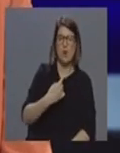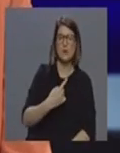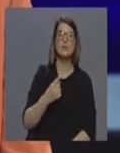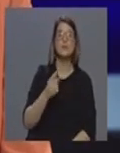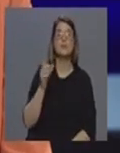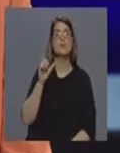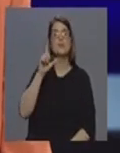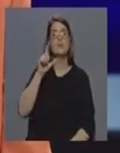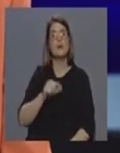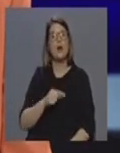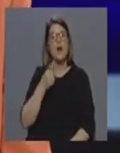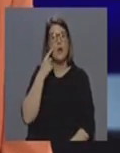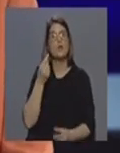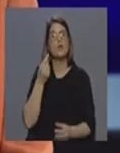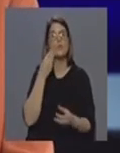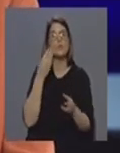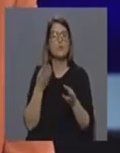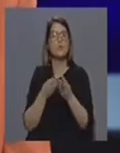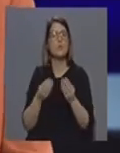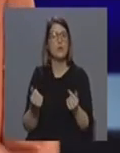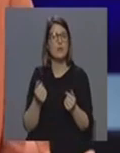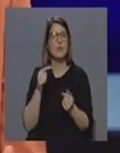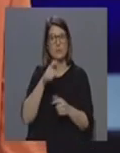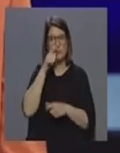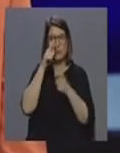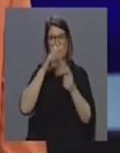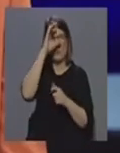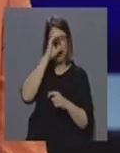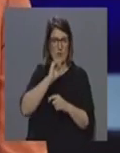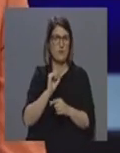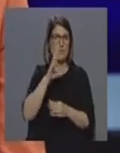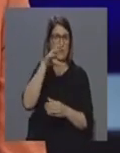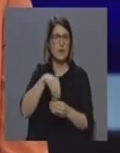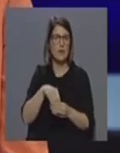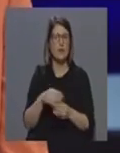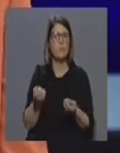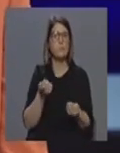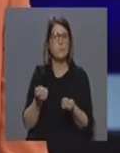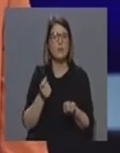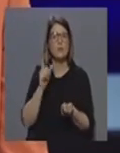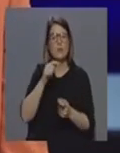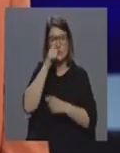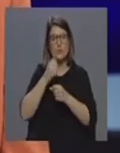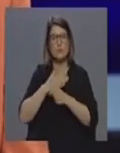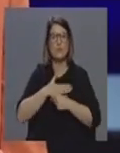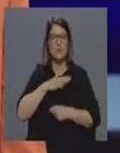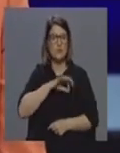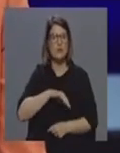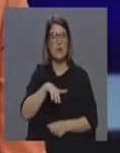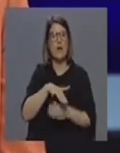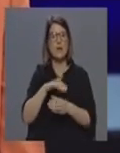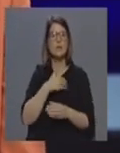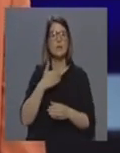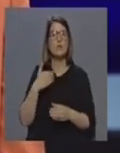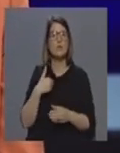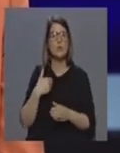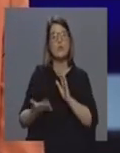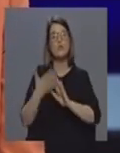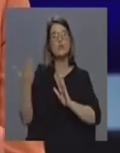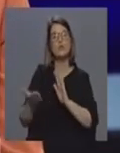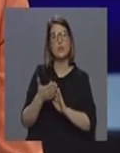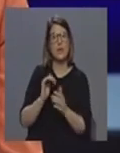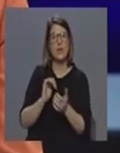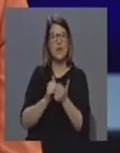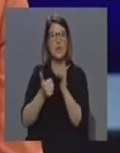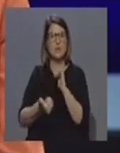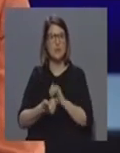maneira de lidar com isto, não é? E a maneira para os governantes que têm que se organizar tudo isto e para os próprios profissionais de saúde que também têm que rapidamente se adaptar